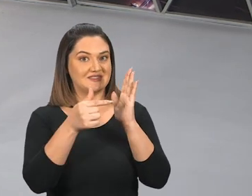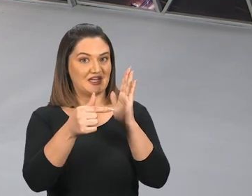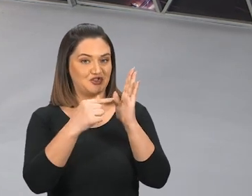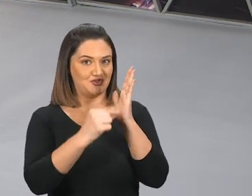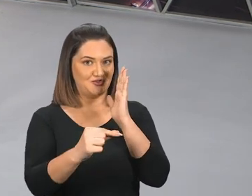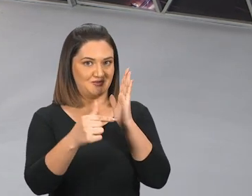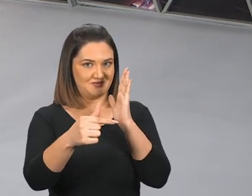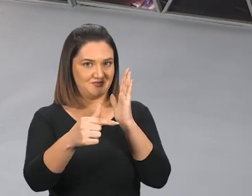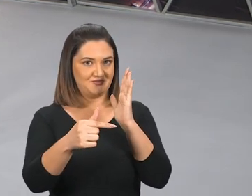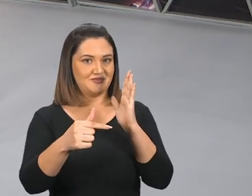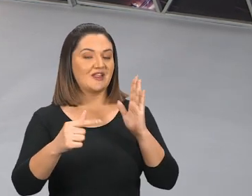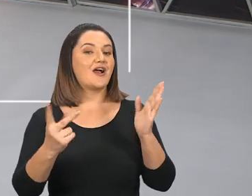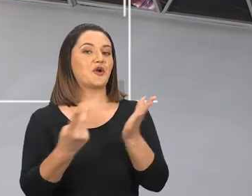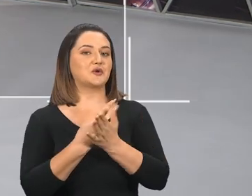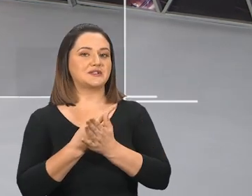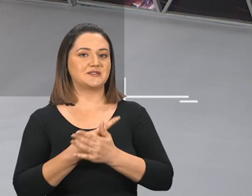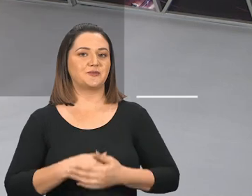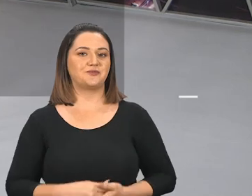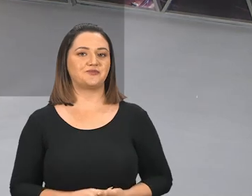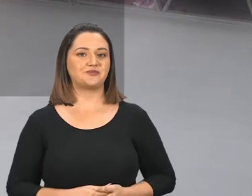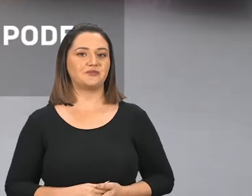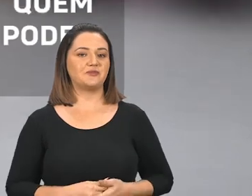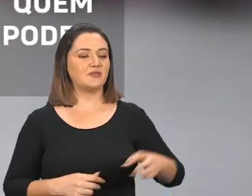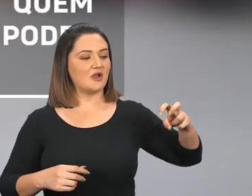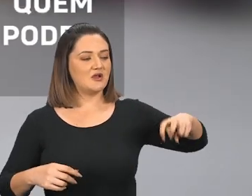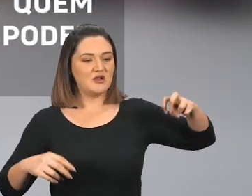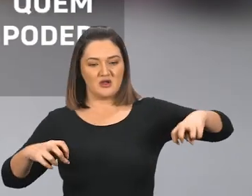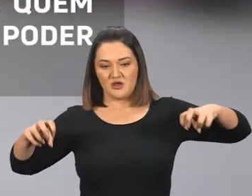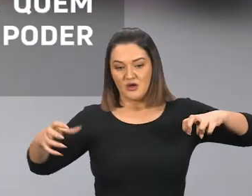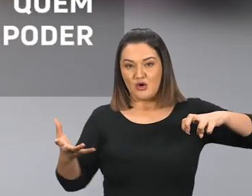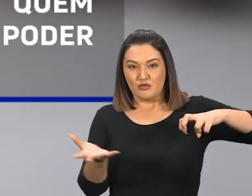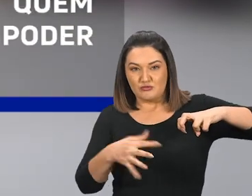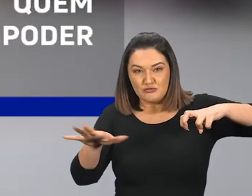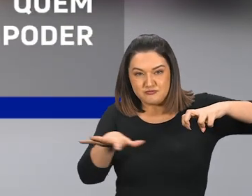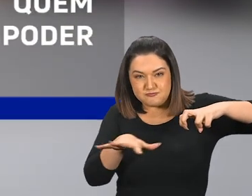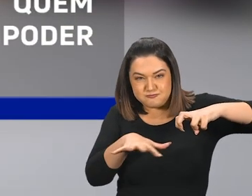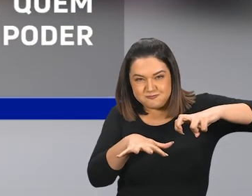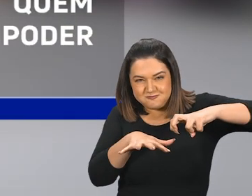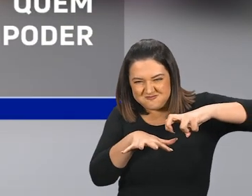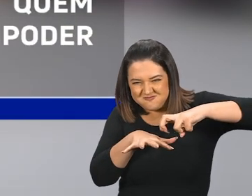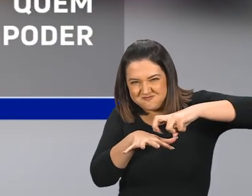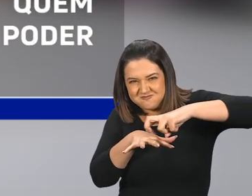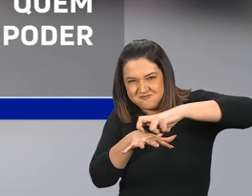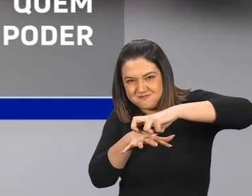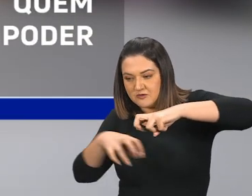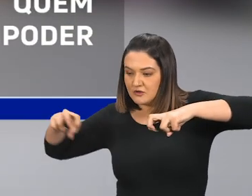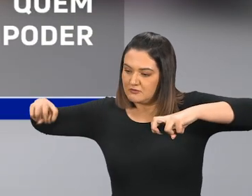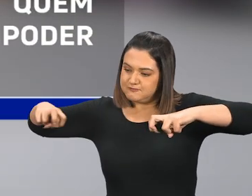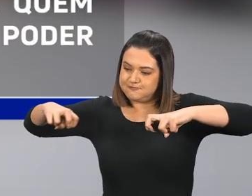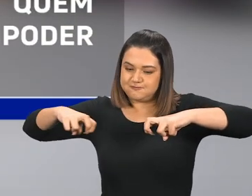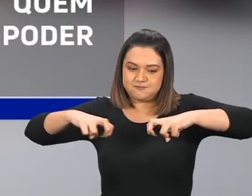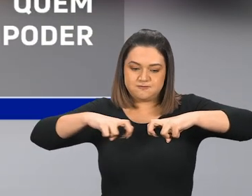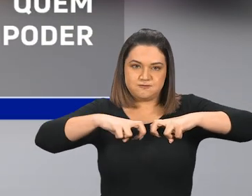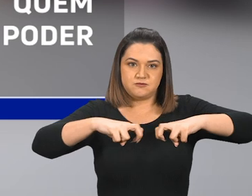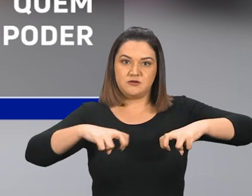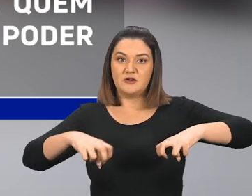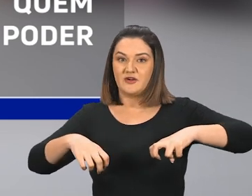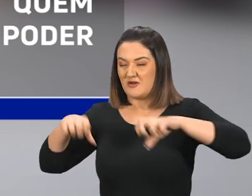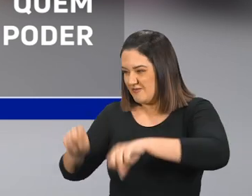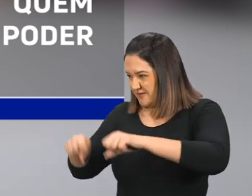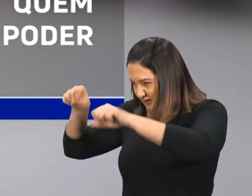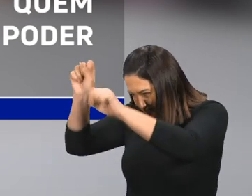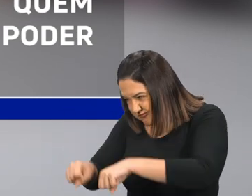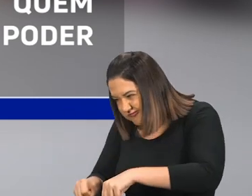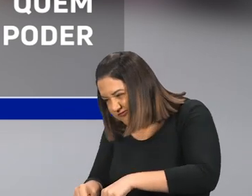claro para você. Agora o 7 é o detalhe. Viu chegar perto do carneiro, E enfurecido contra ele, O feriu, E lhe